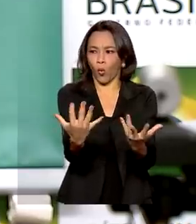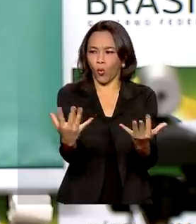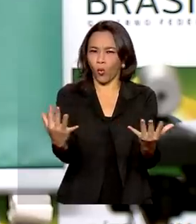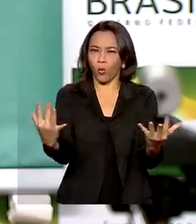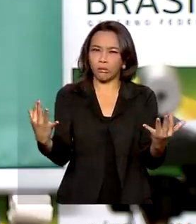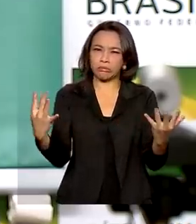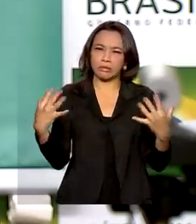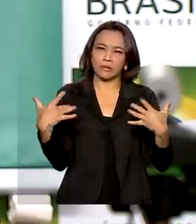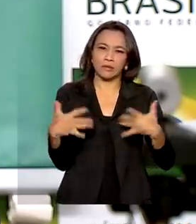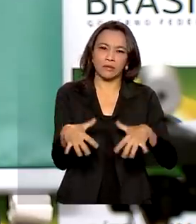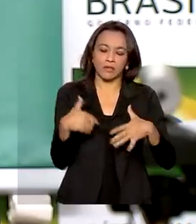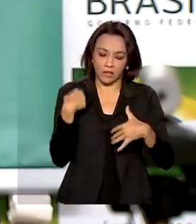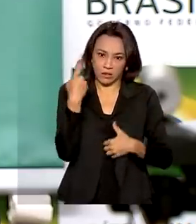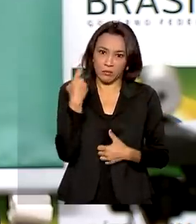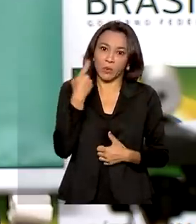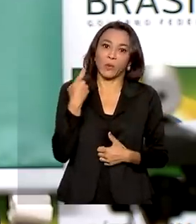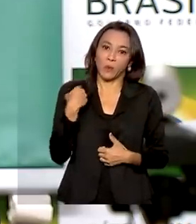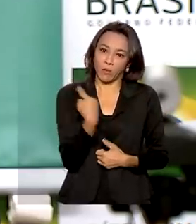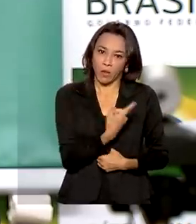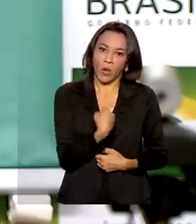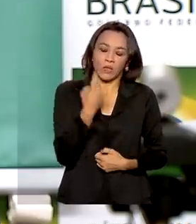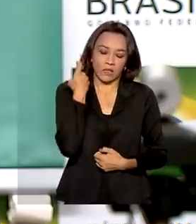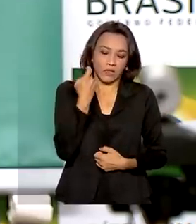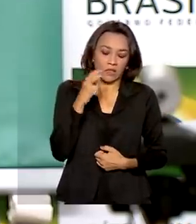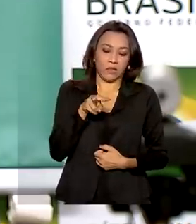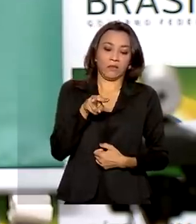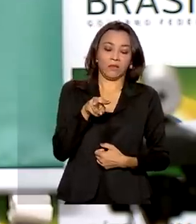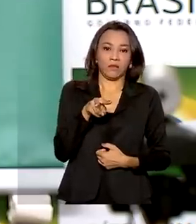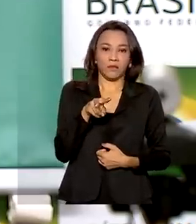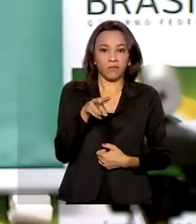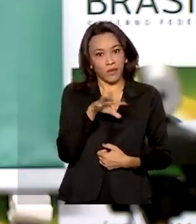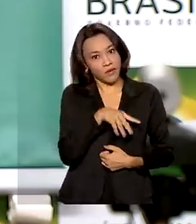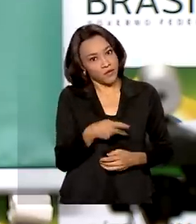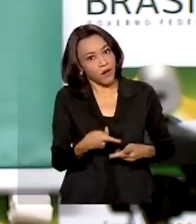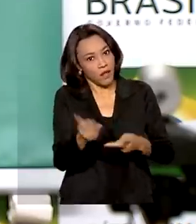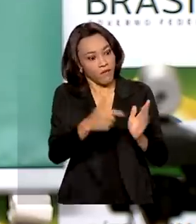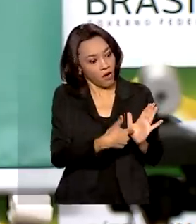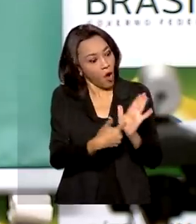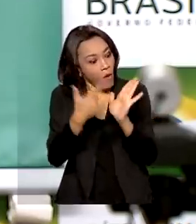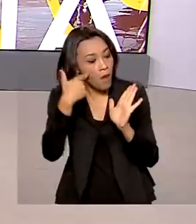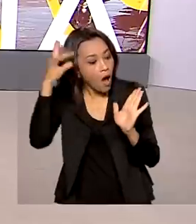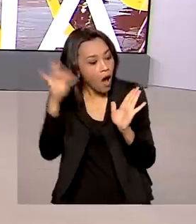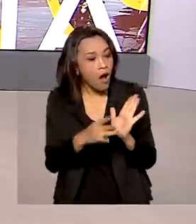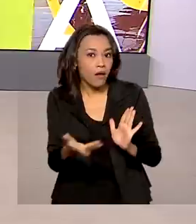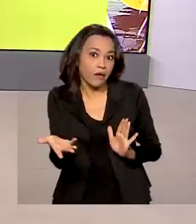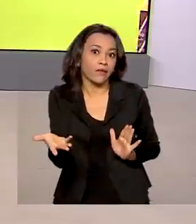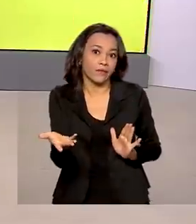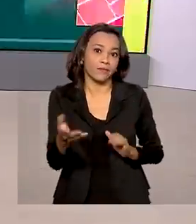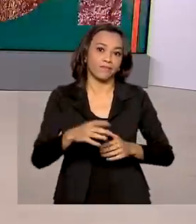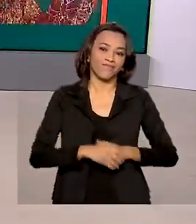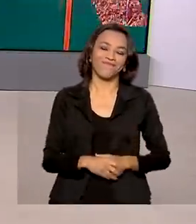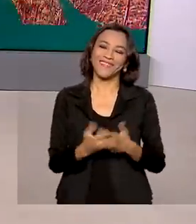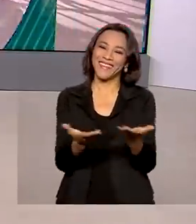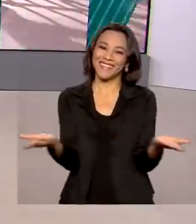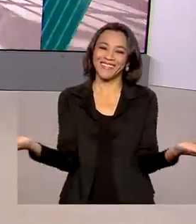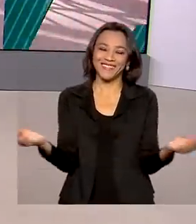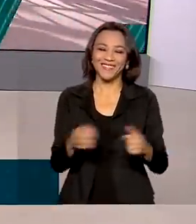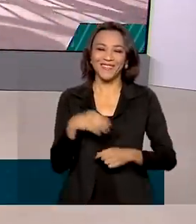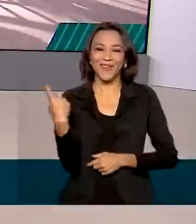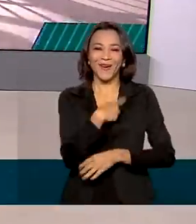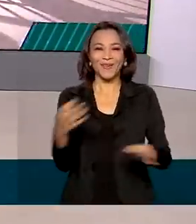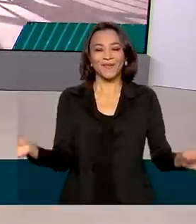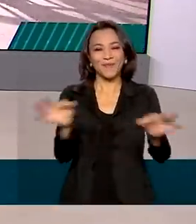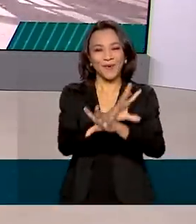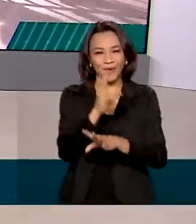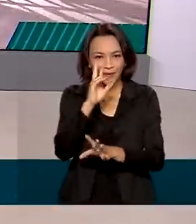e isso nos preocupa, a ponto de nós queremos levar todos para que conheçam a realidade. É isso, o Brasil em Dia termina